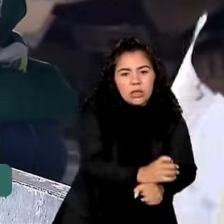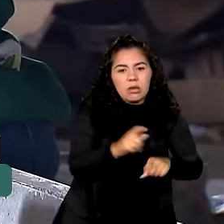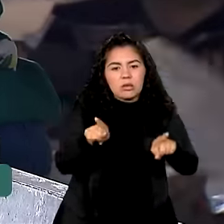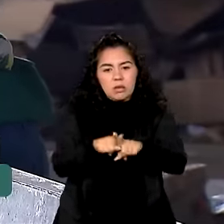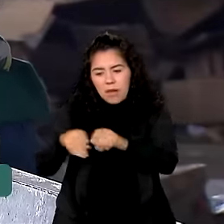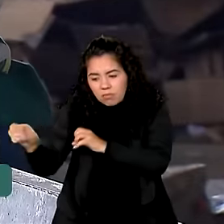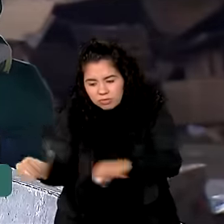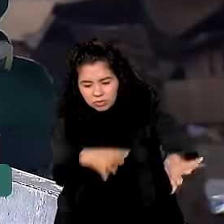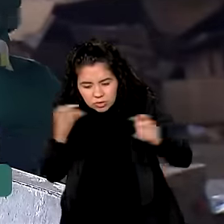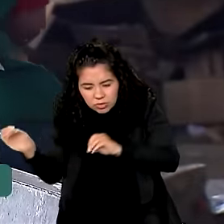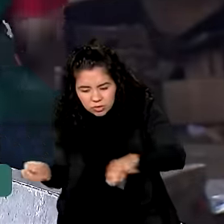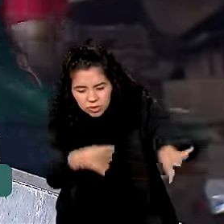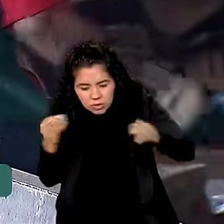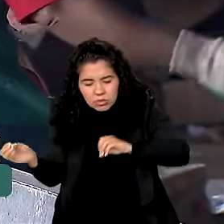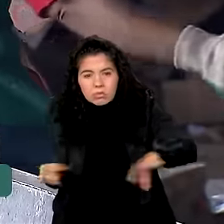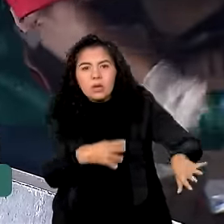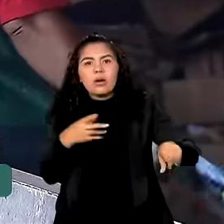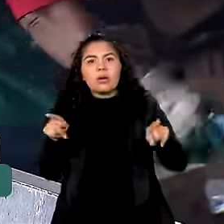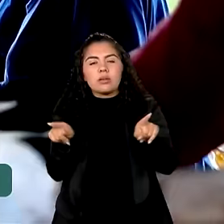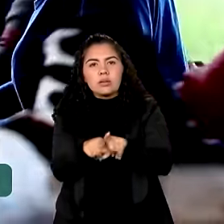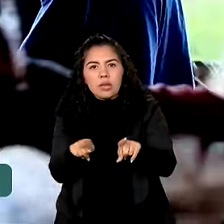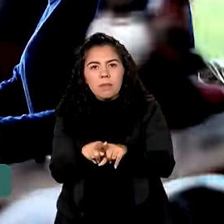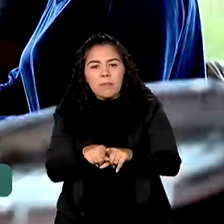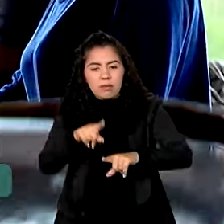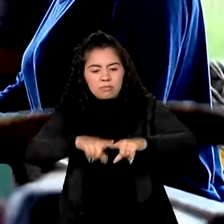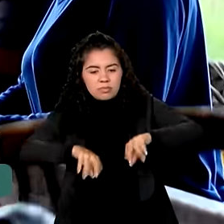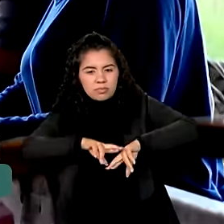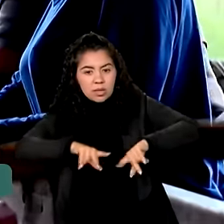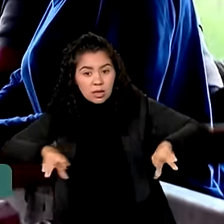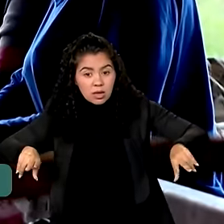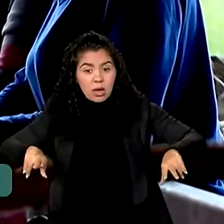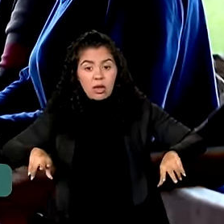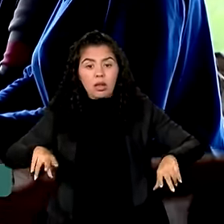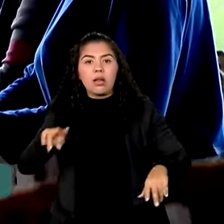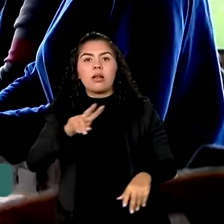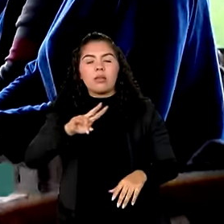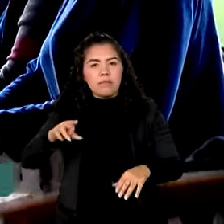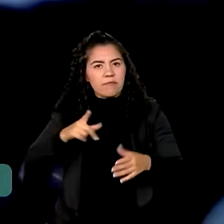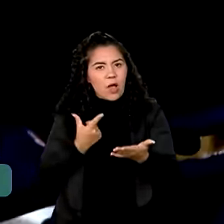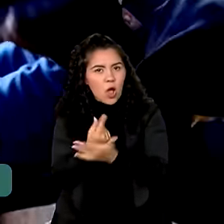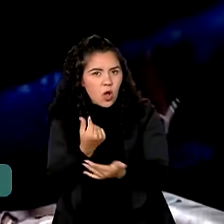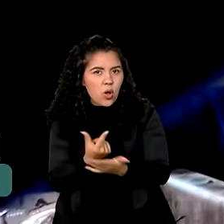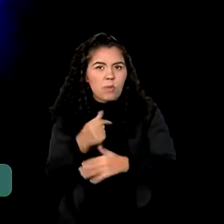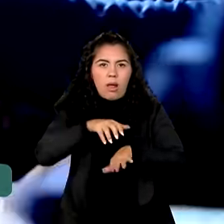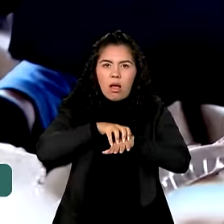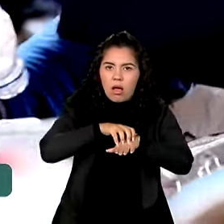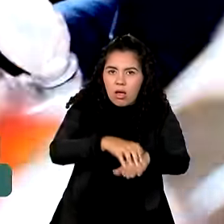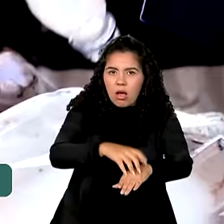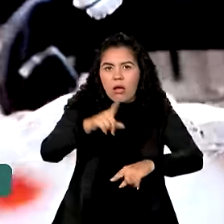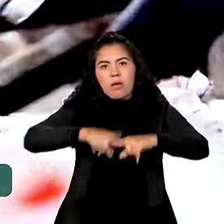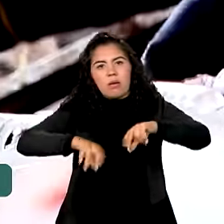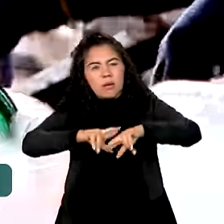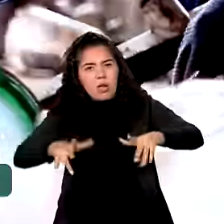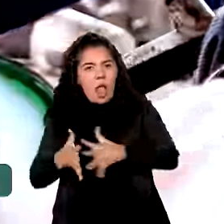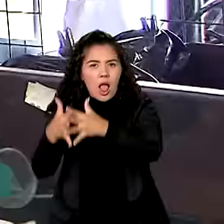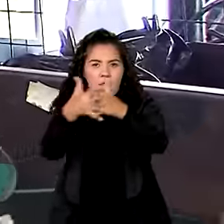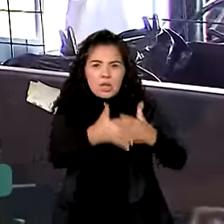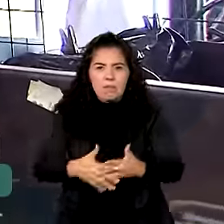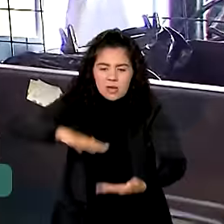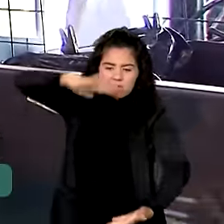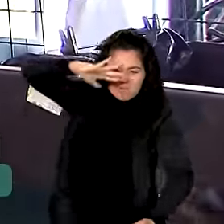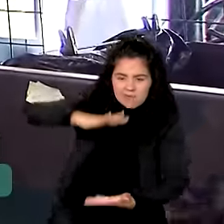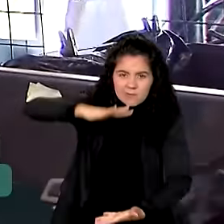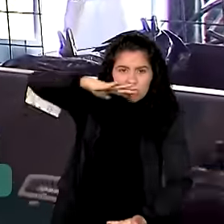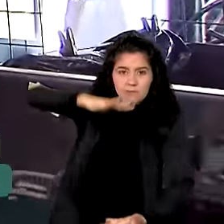tratamento e beneficiamento desses materiais. Serão adquiridos veículos e equipamentos, como caminhões e prensas.